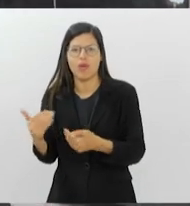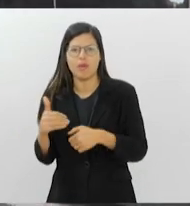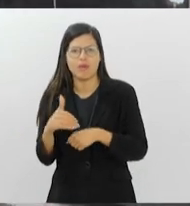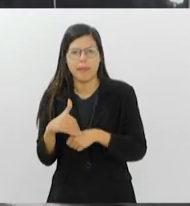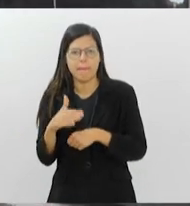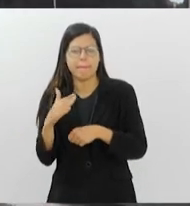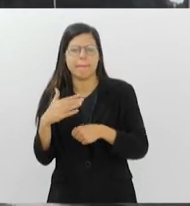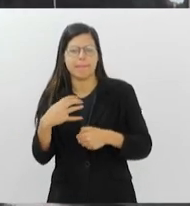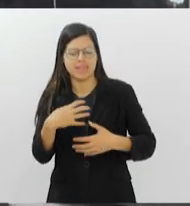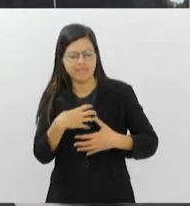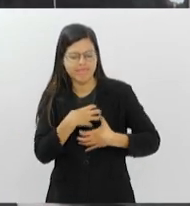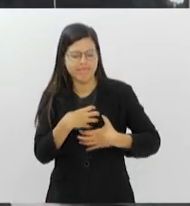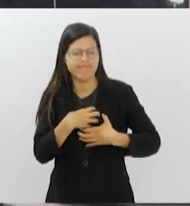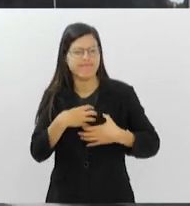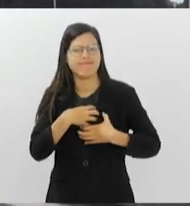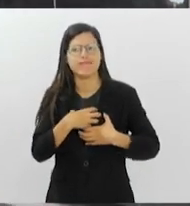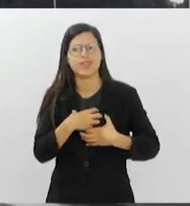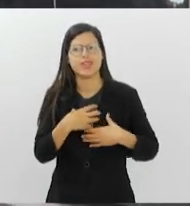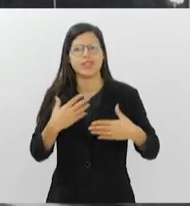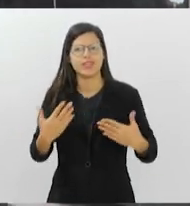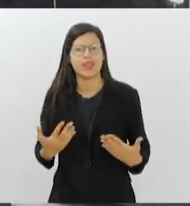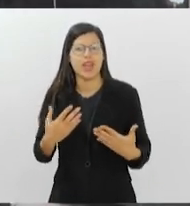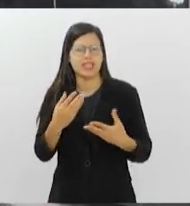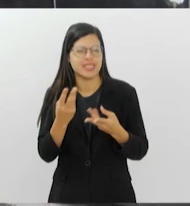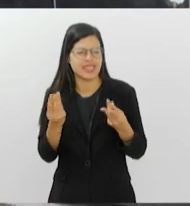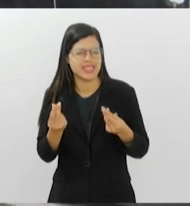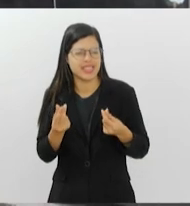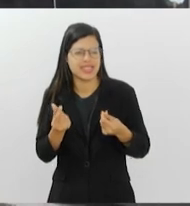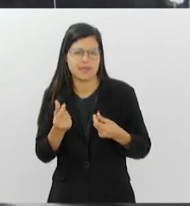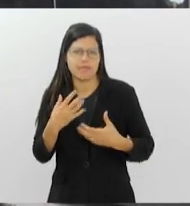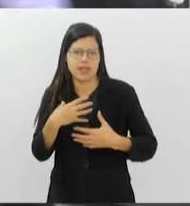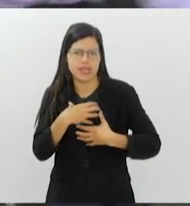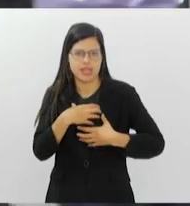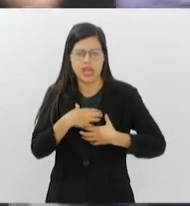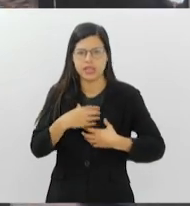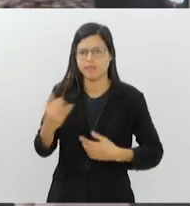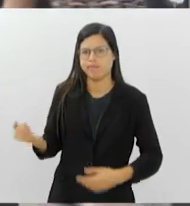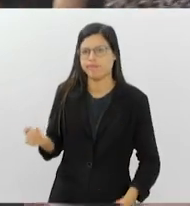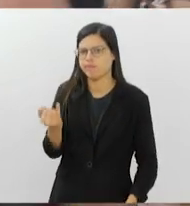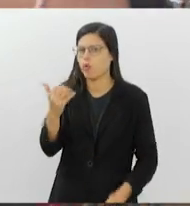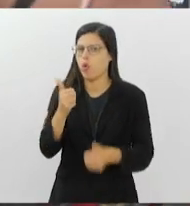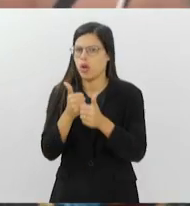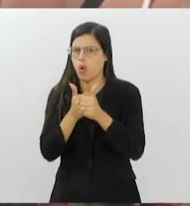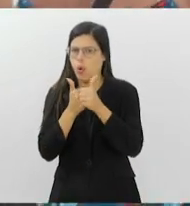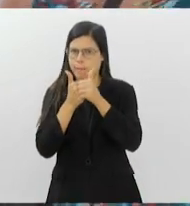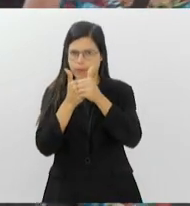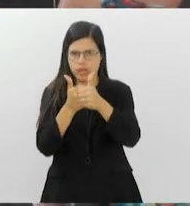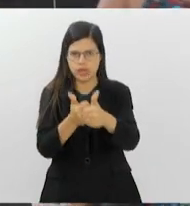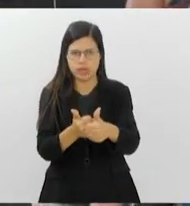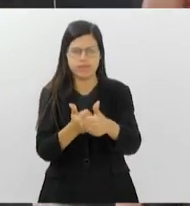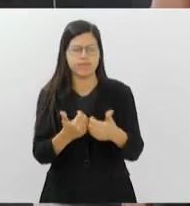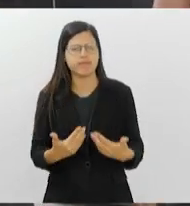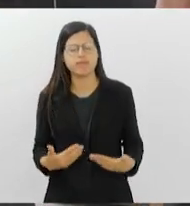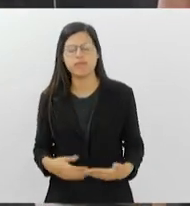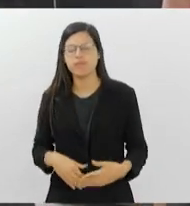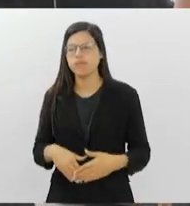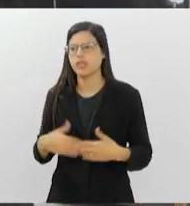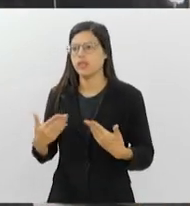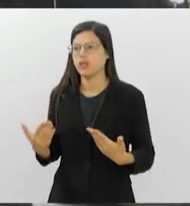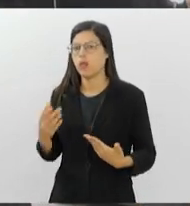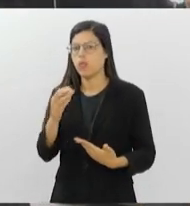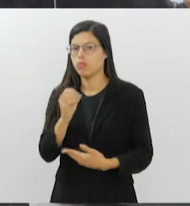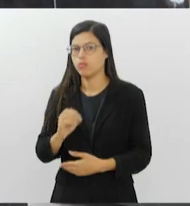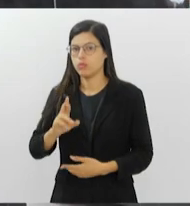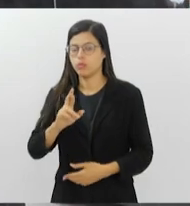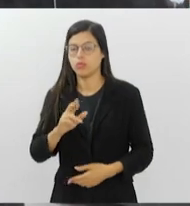têm um peso e essa sensibilidade é muito importante de ser acompanhada. Doutora Cláudia, de que forma a internet